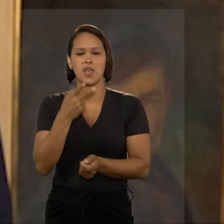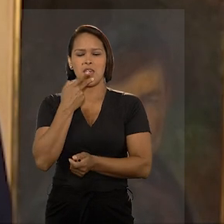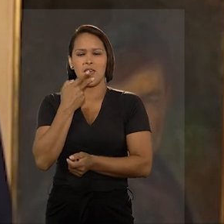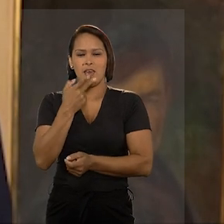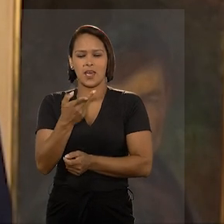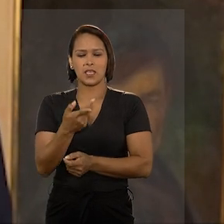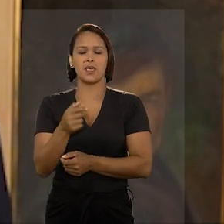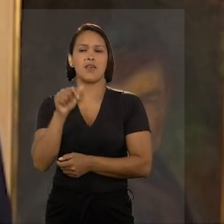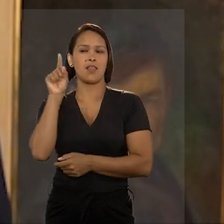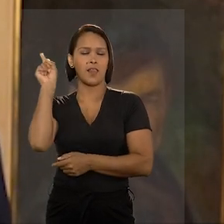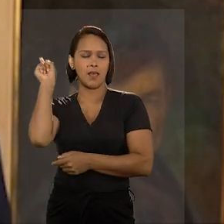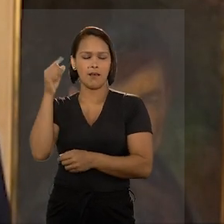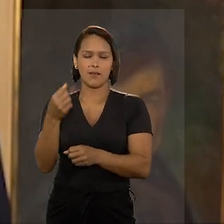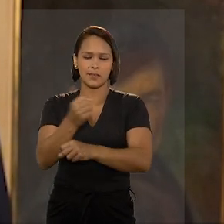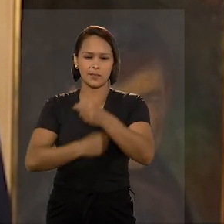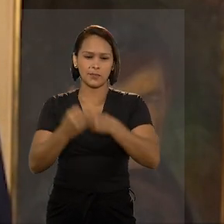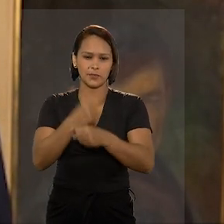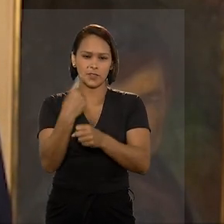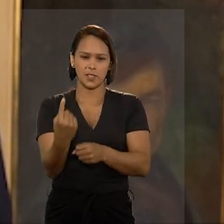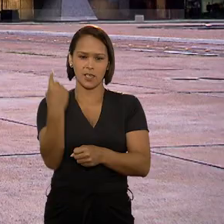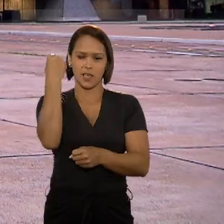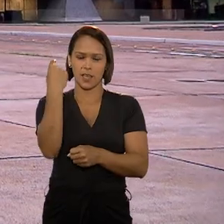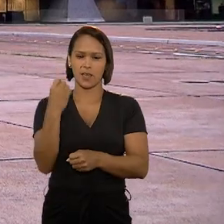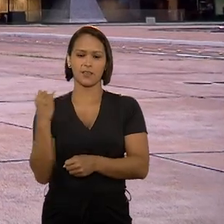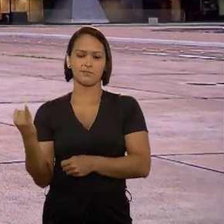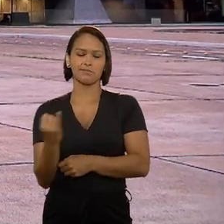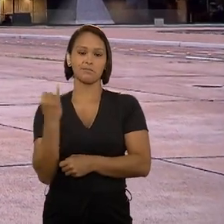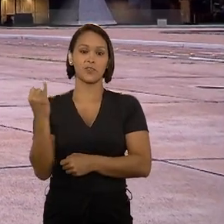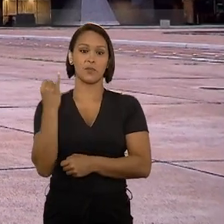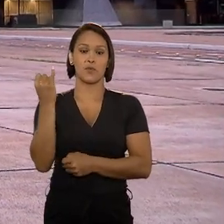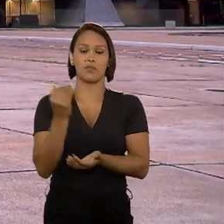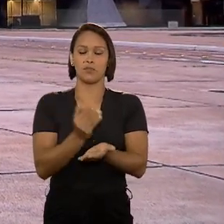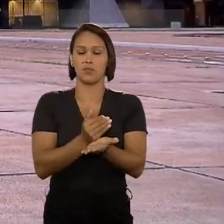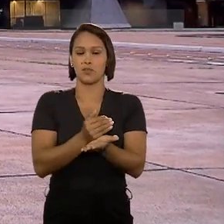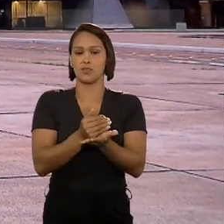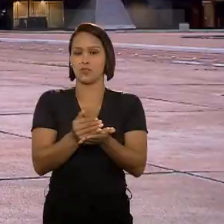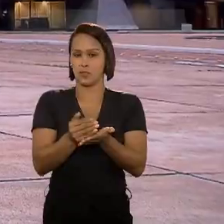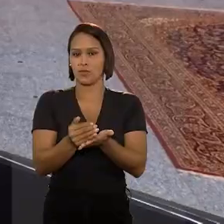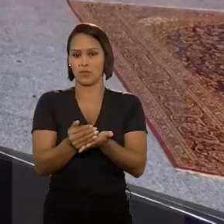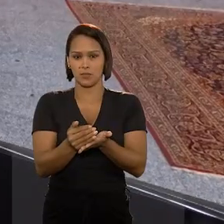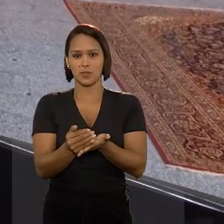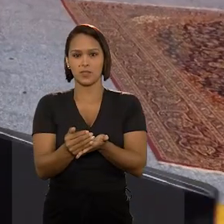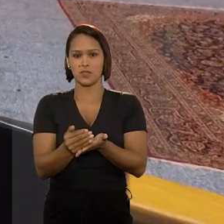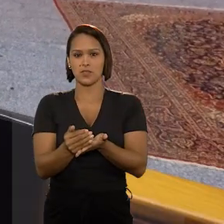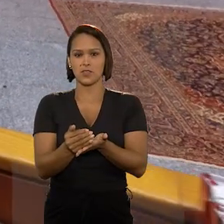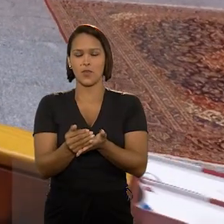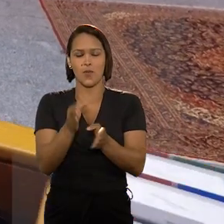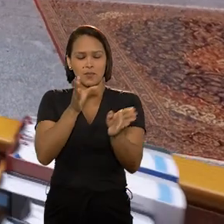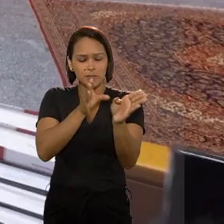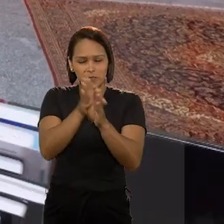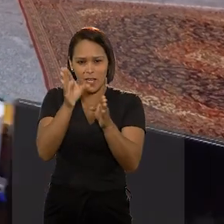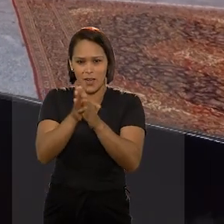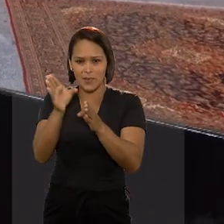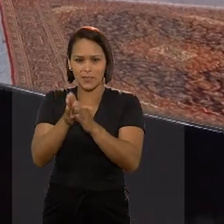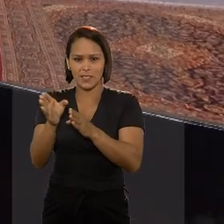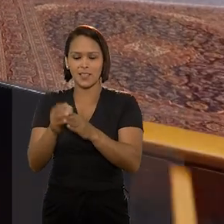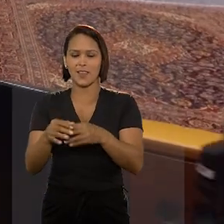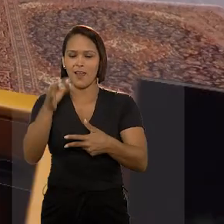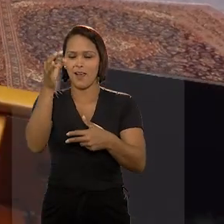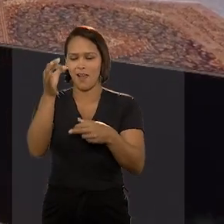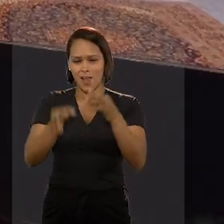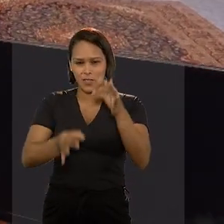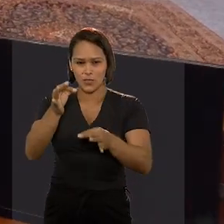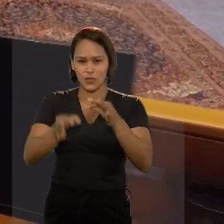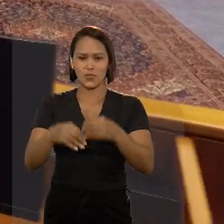portanto, ele, naquele tempo, foi um dado que passou a orientar